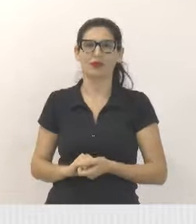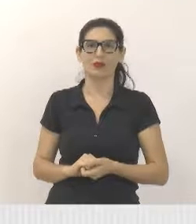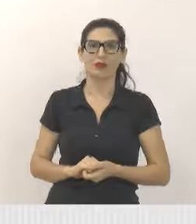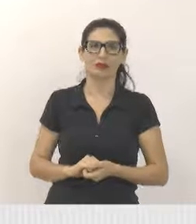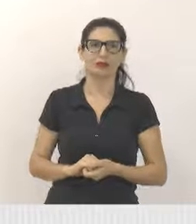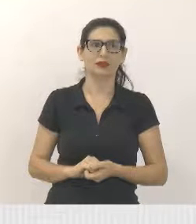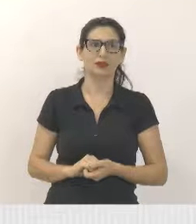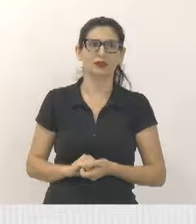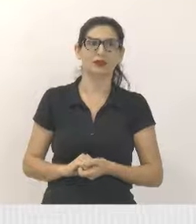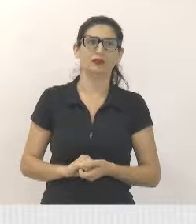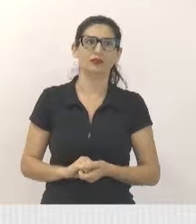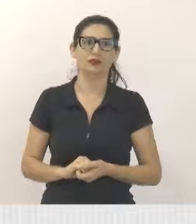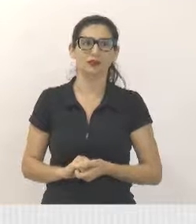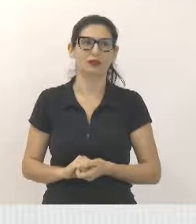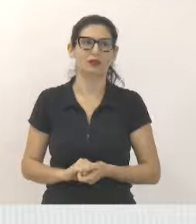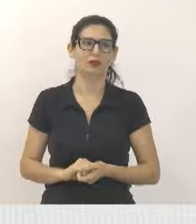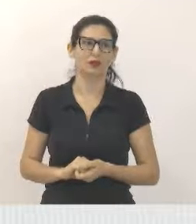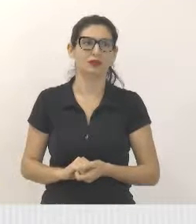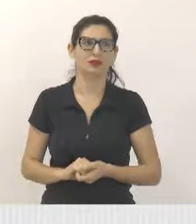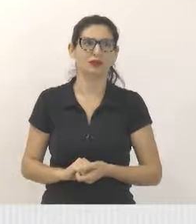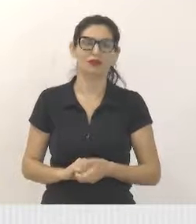Ficou uma dimensão diferente.